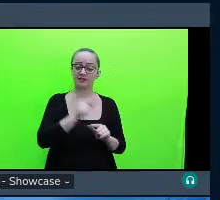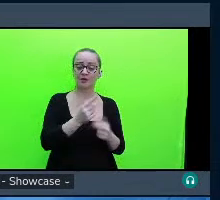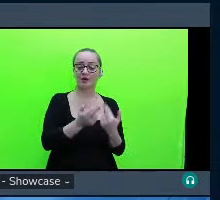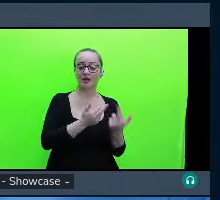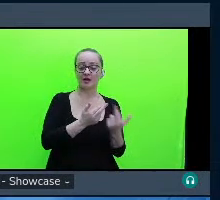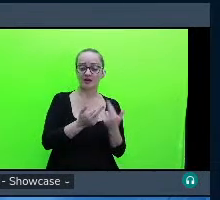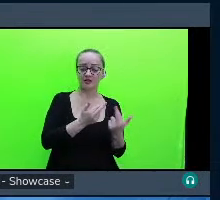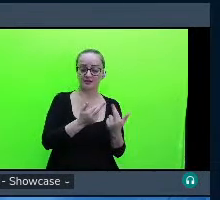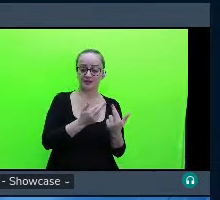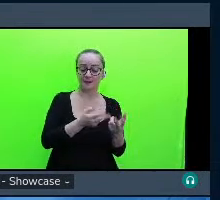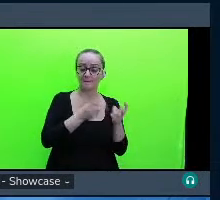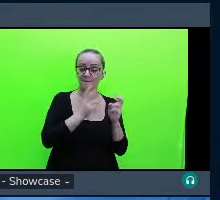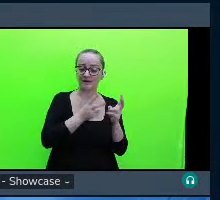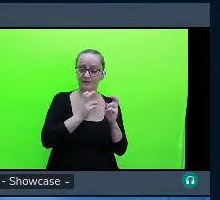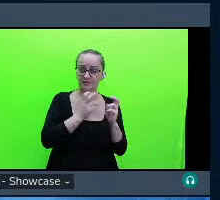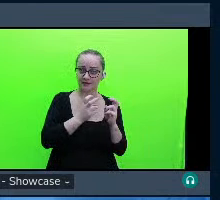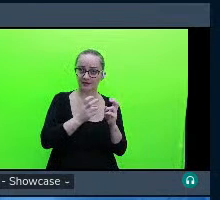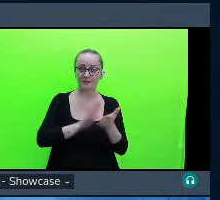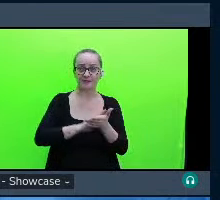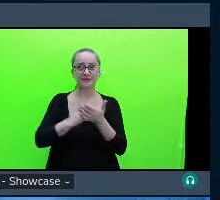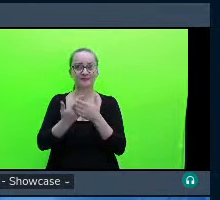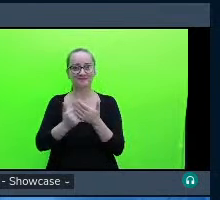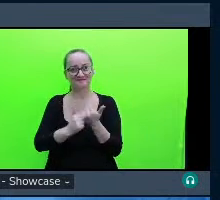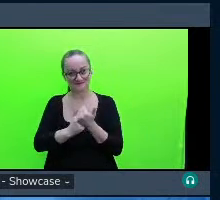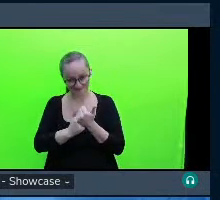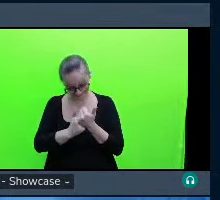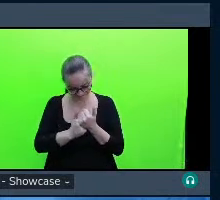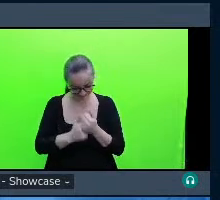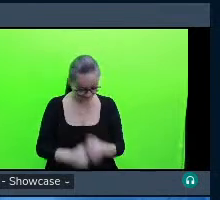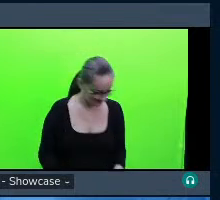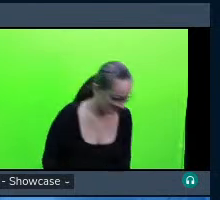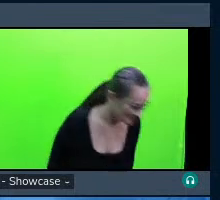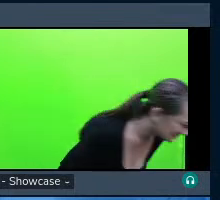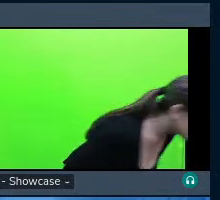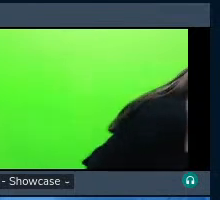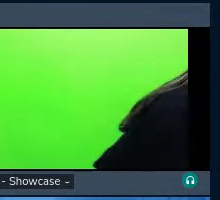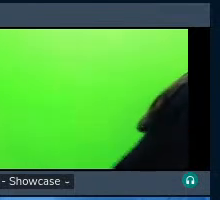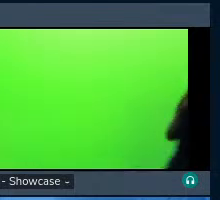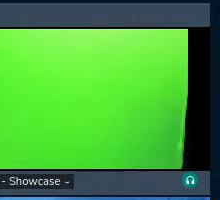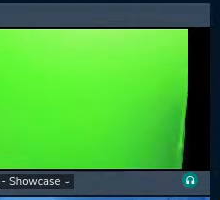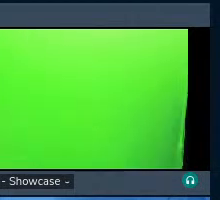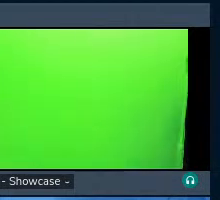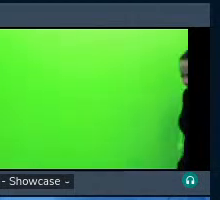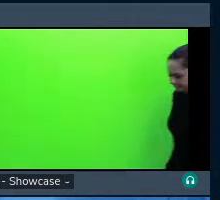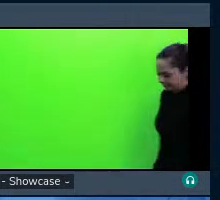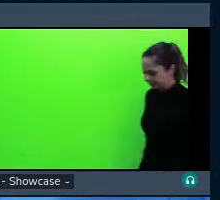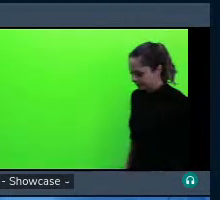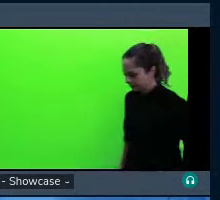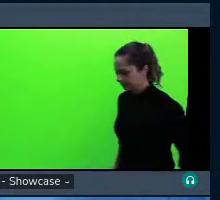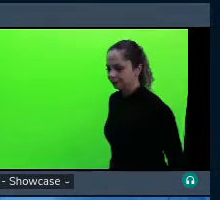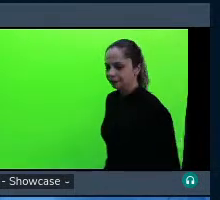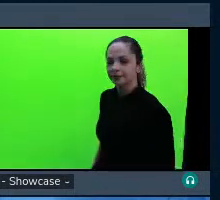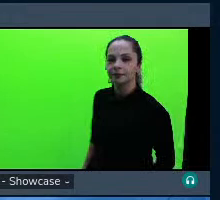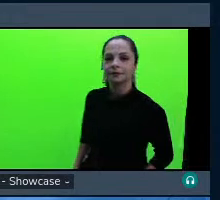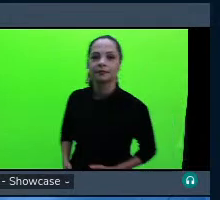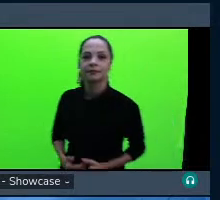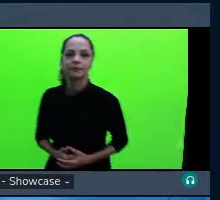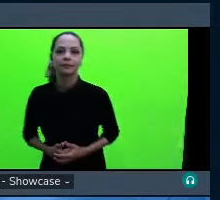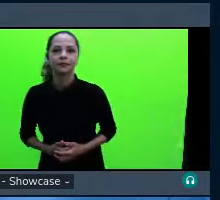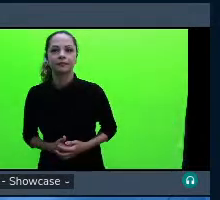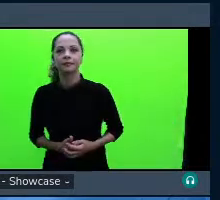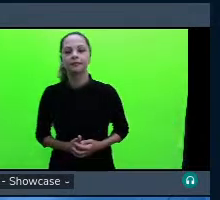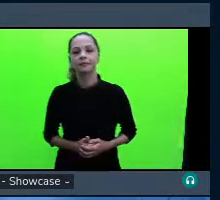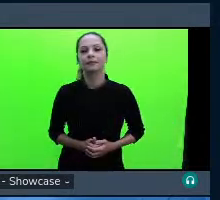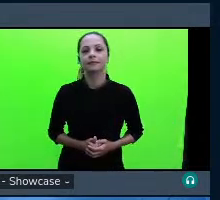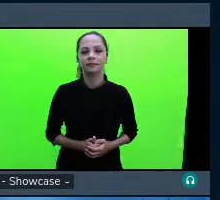observadas entre os gêneros principais no domínio do fato dizer não e receber